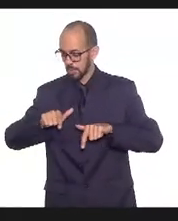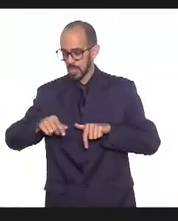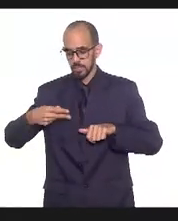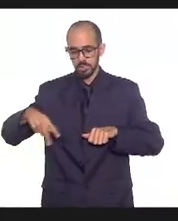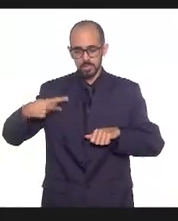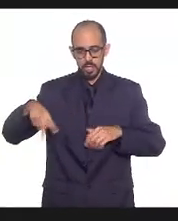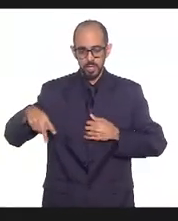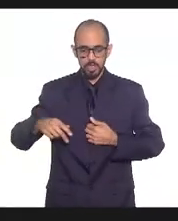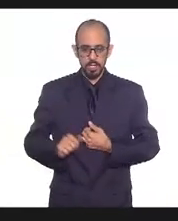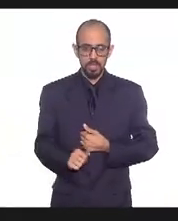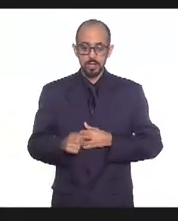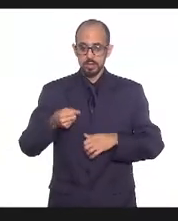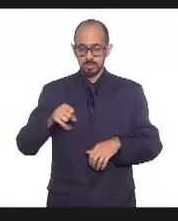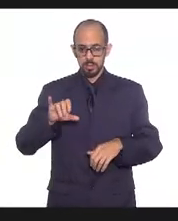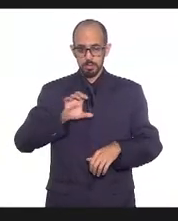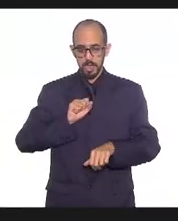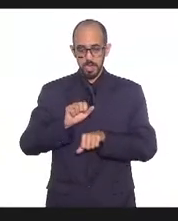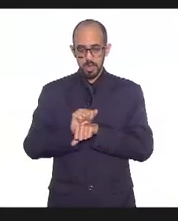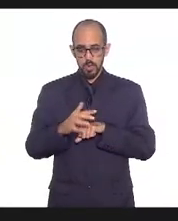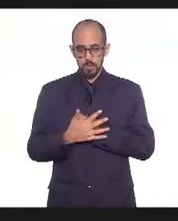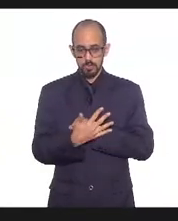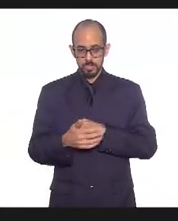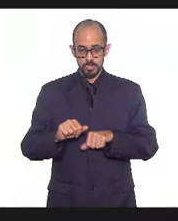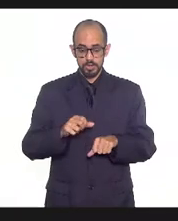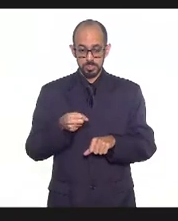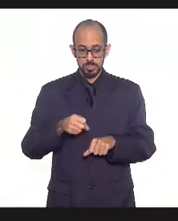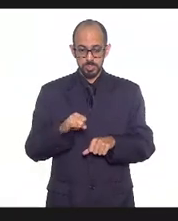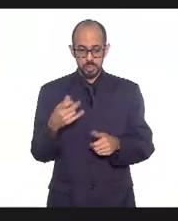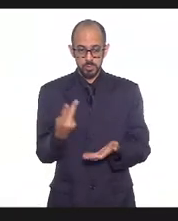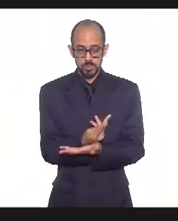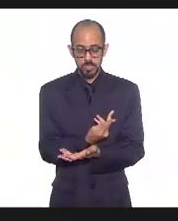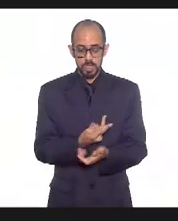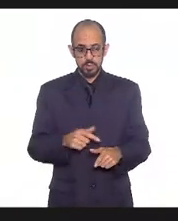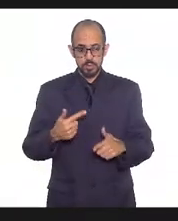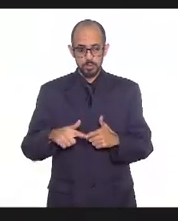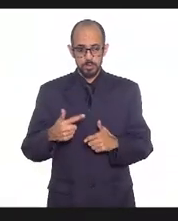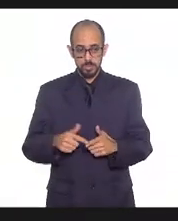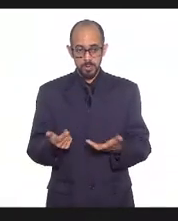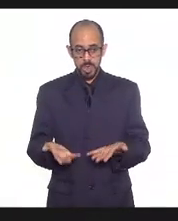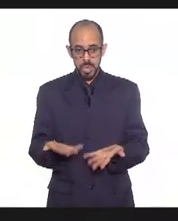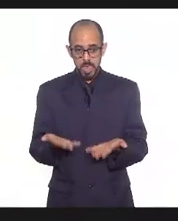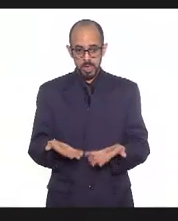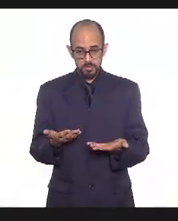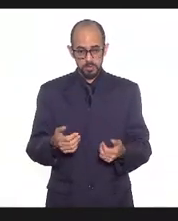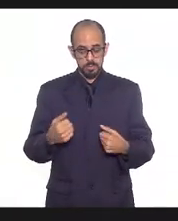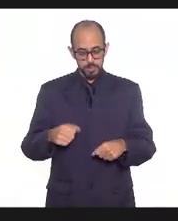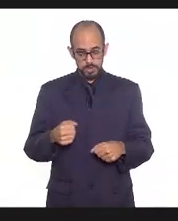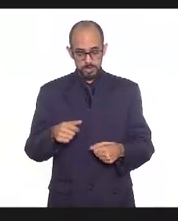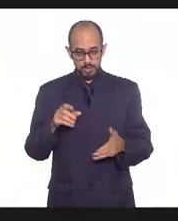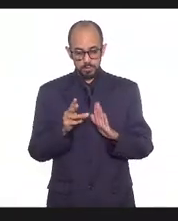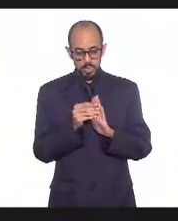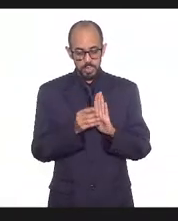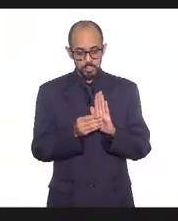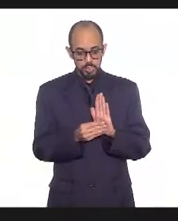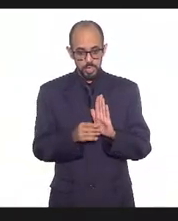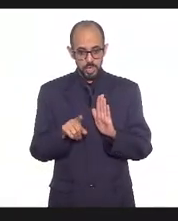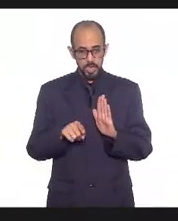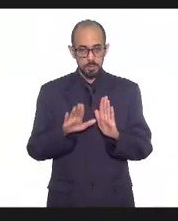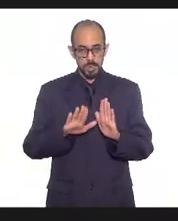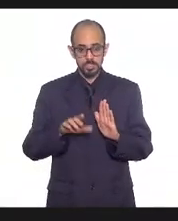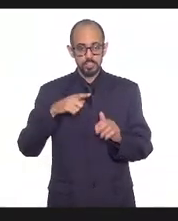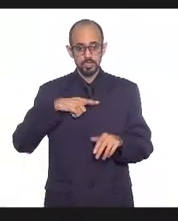no caso leve ou no caso grave nos casos leves a gente tem o ESUSVE que ele só colocou duas